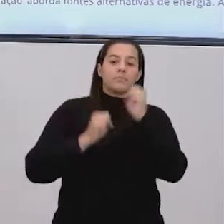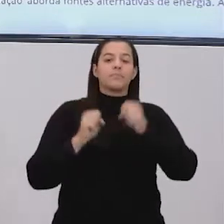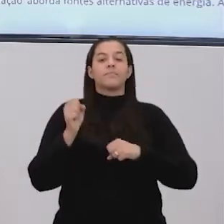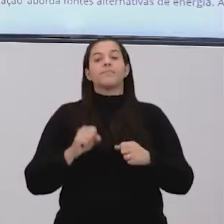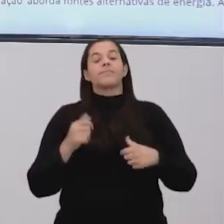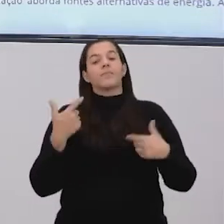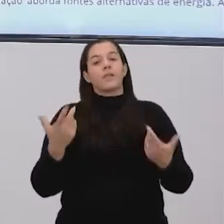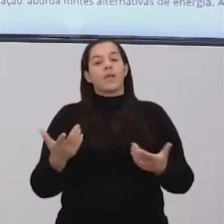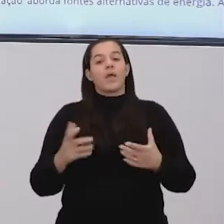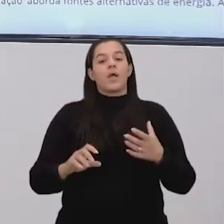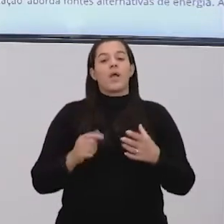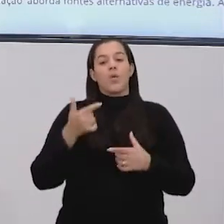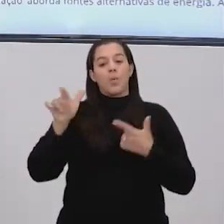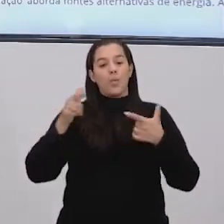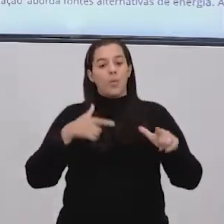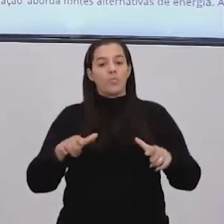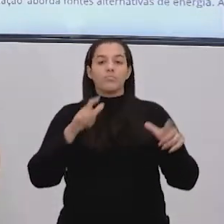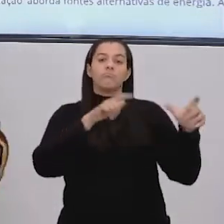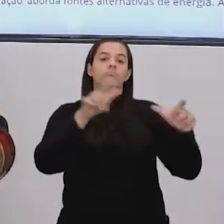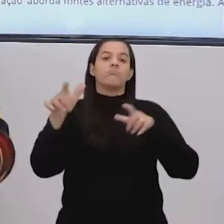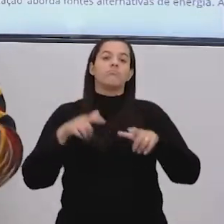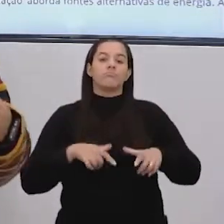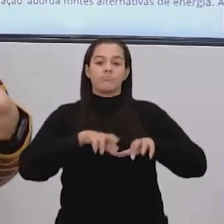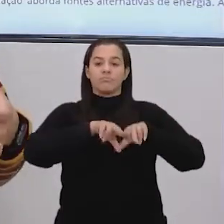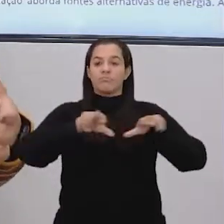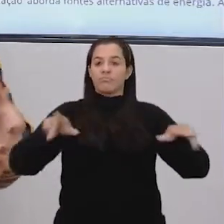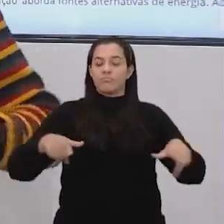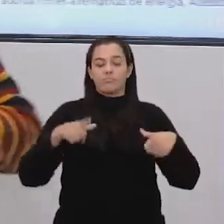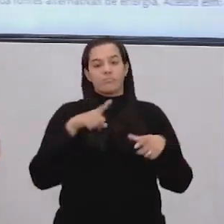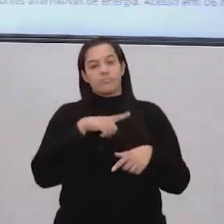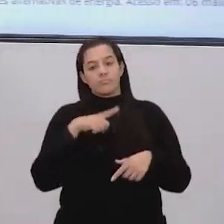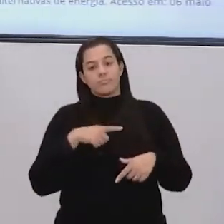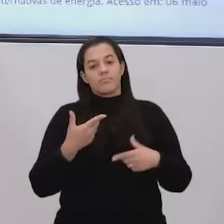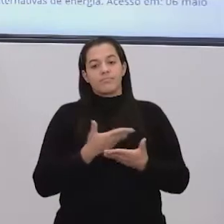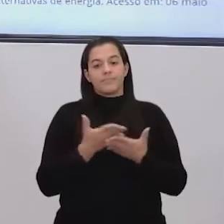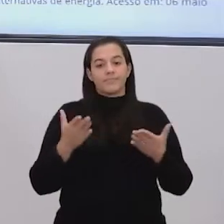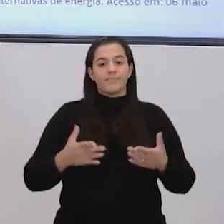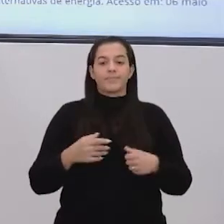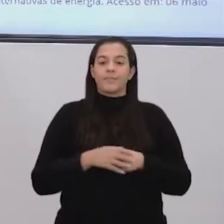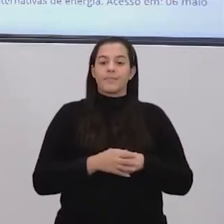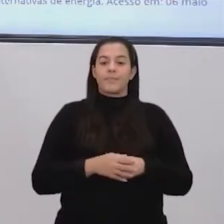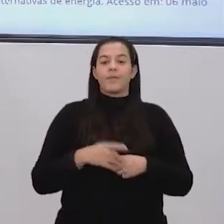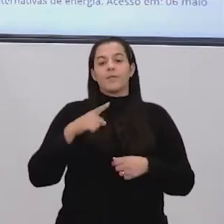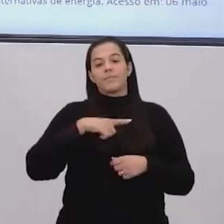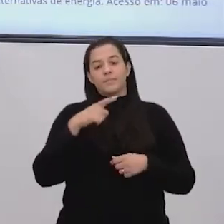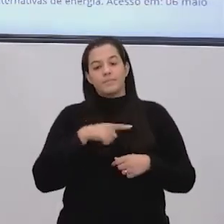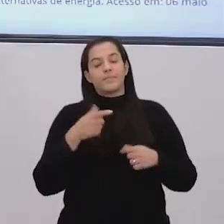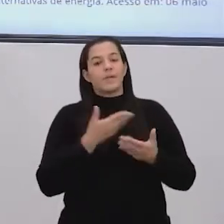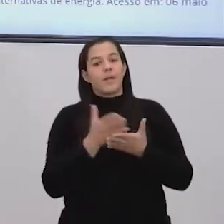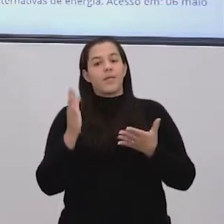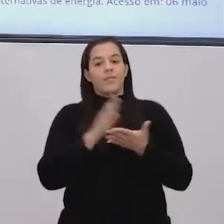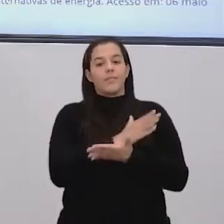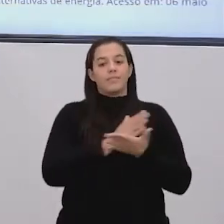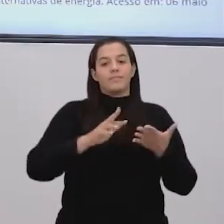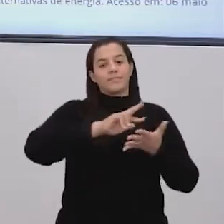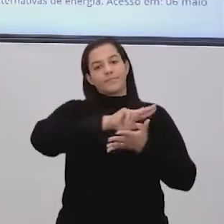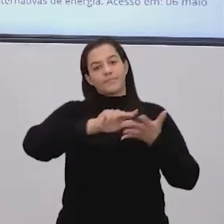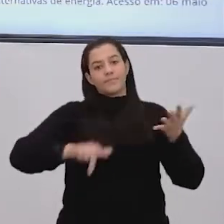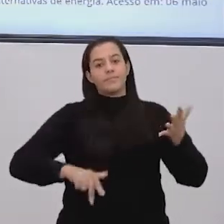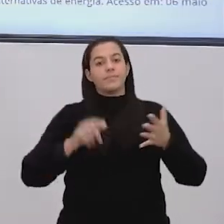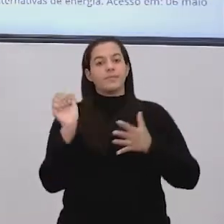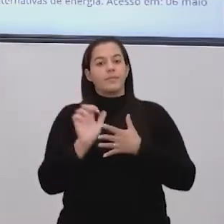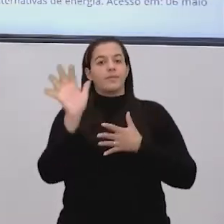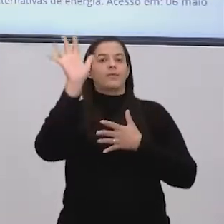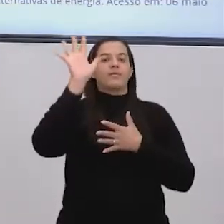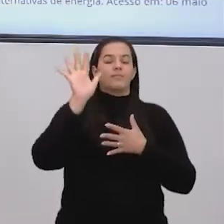nuclear não precisa tanto, pode ser instalada em vários lugares, só que precisa de mão de obra muito especializada, é muito cara, né?